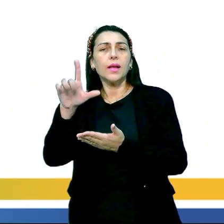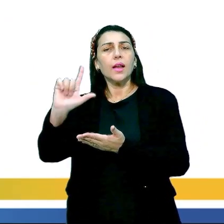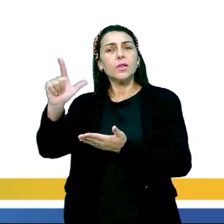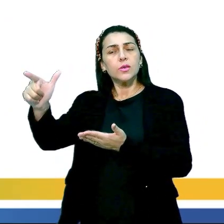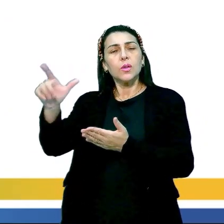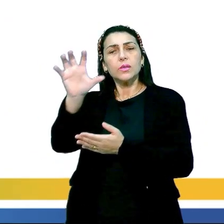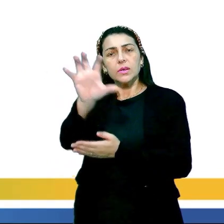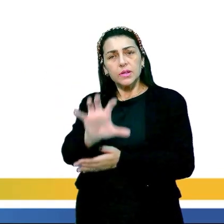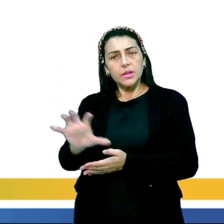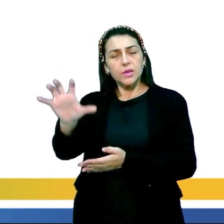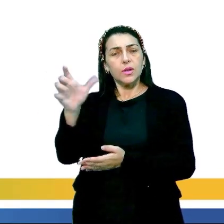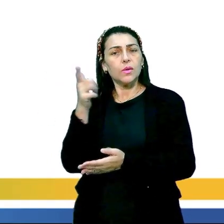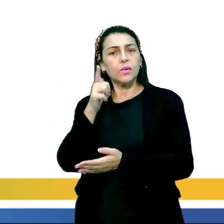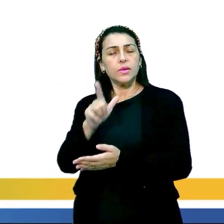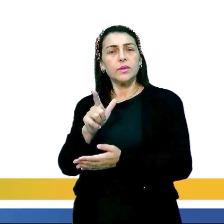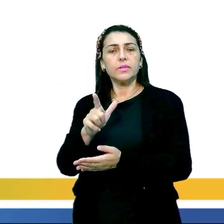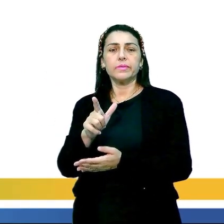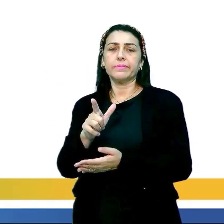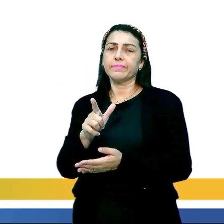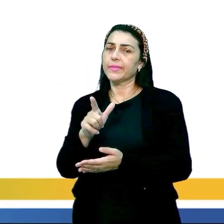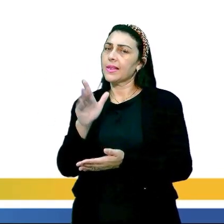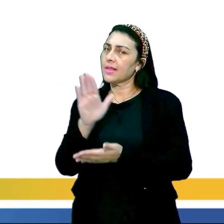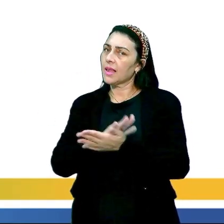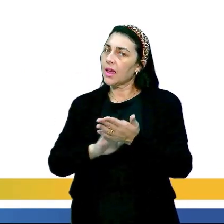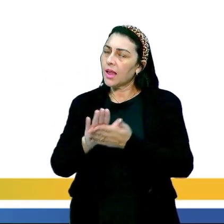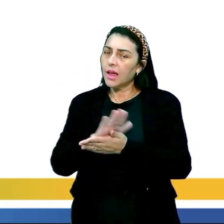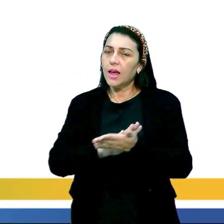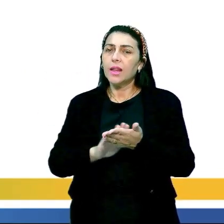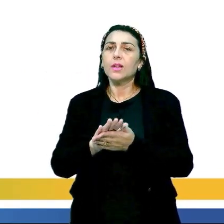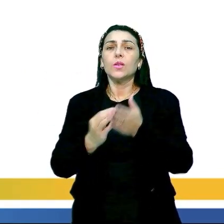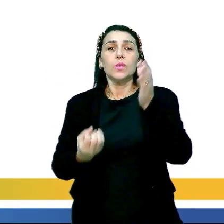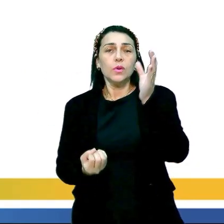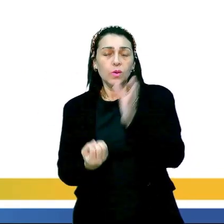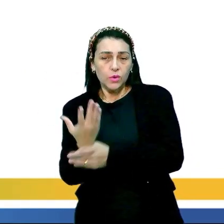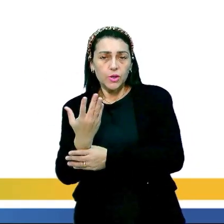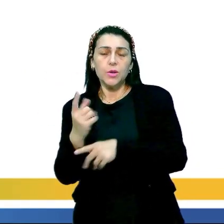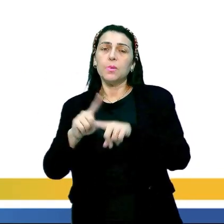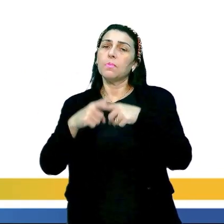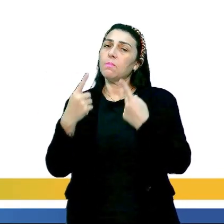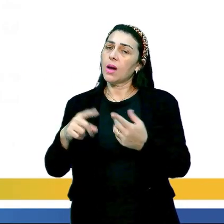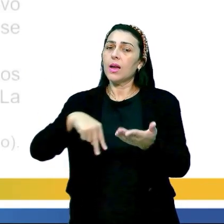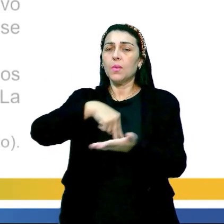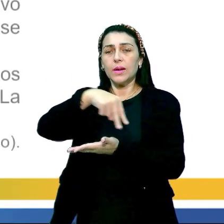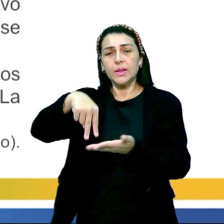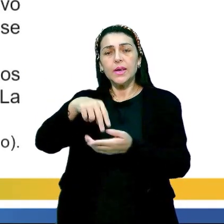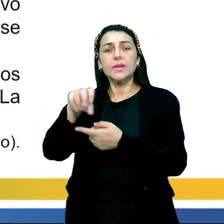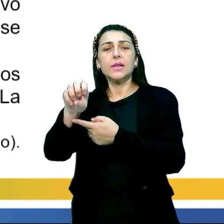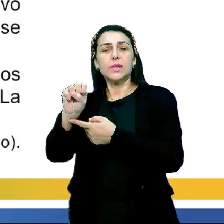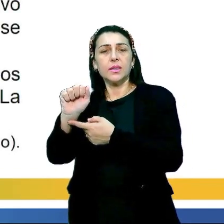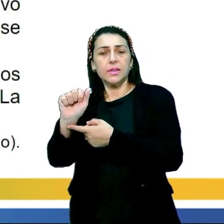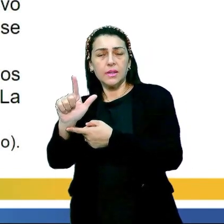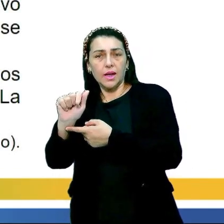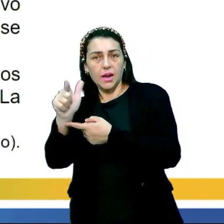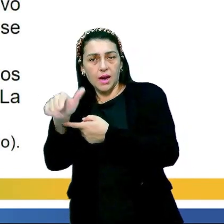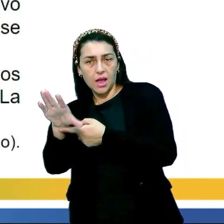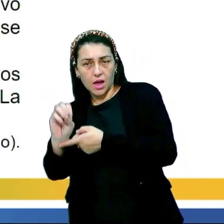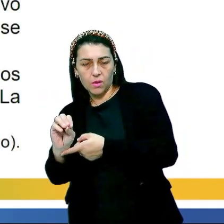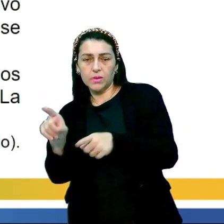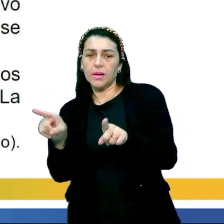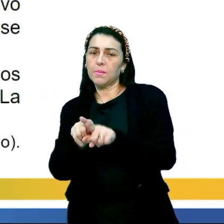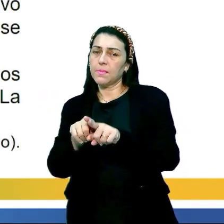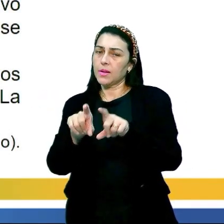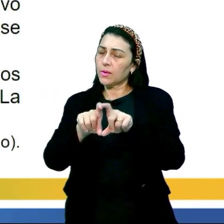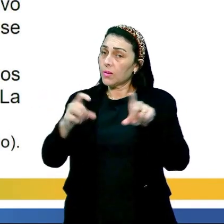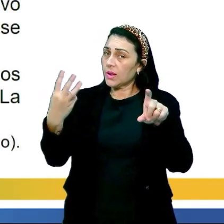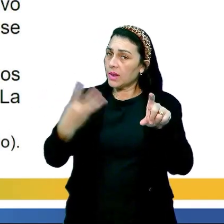Galera, tratávamos aqui, né, sem nem ler o texto, que ele surgiu no subúrbio, mas hoje é uma dança de salão. E no próprio texto aí, ó, no